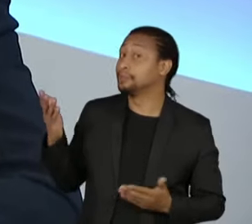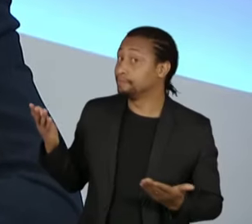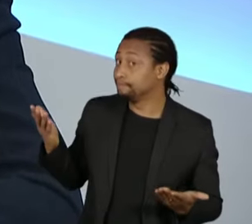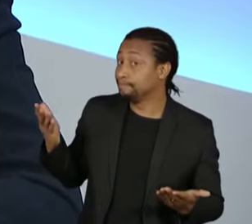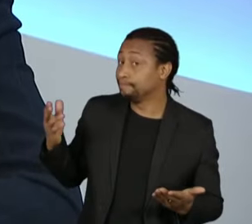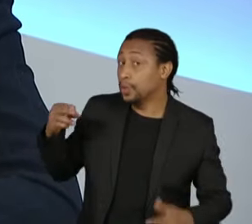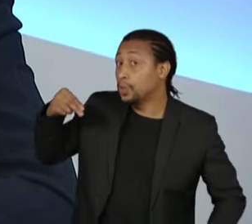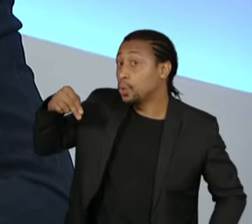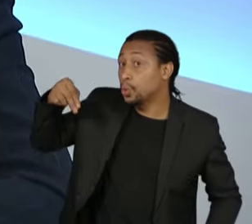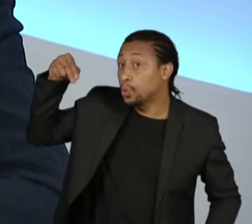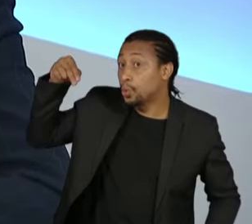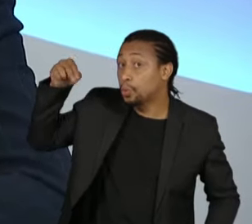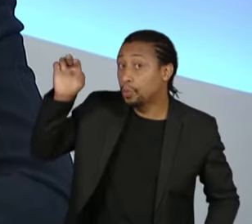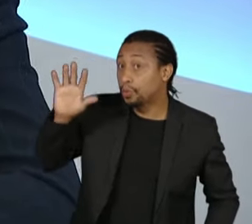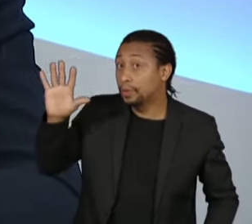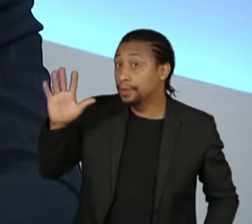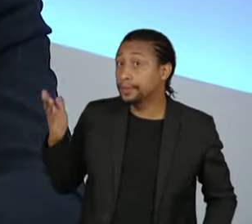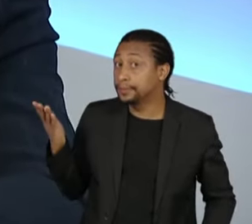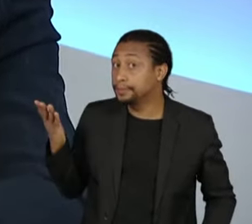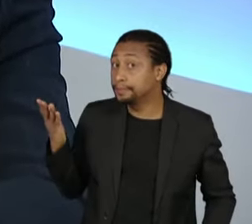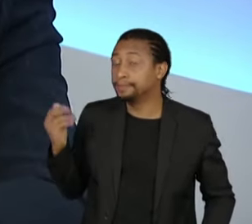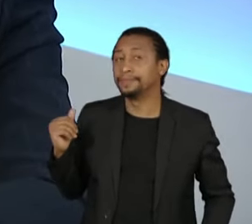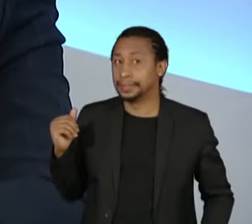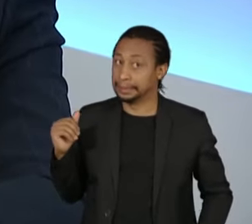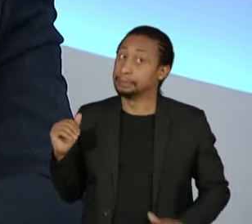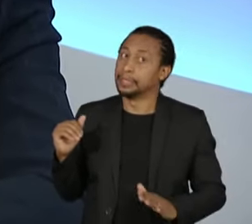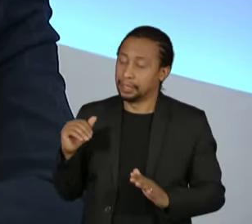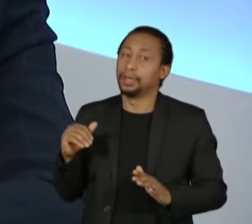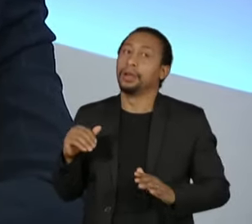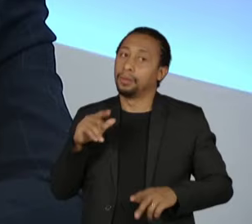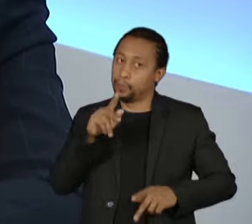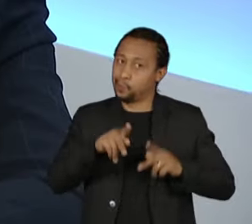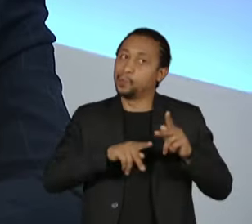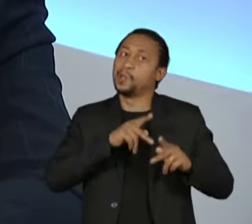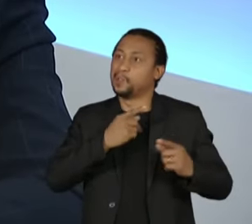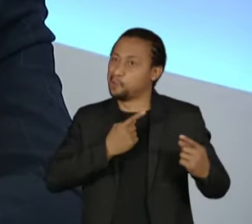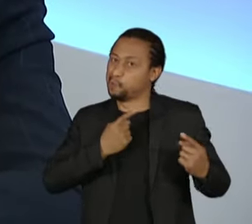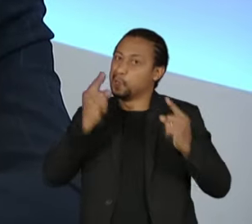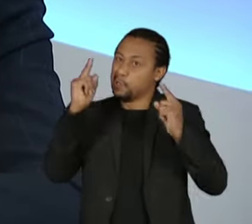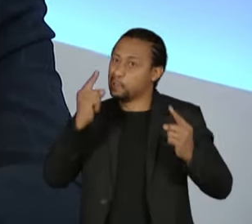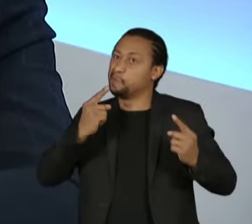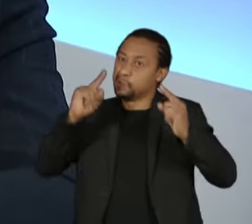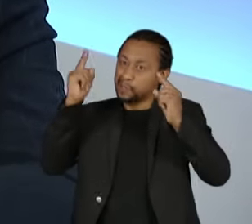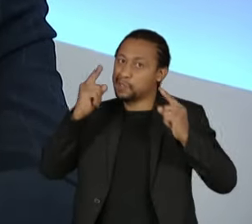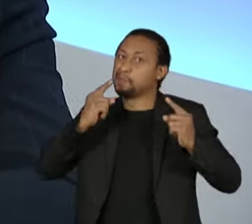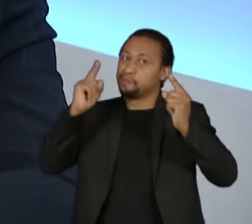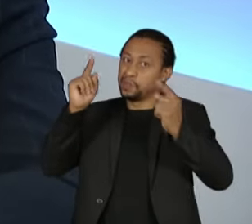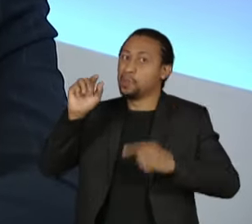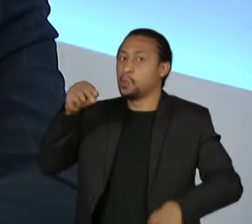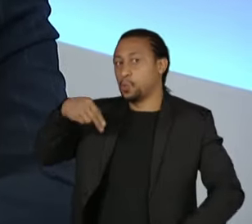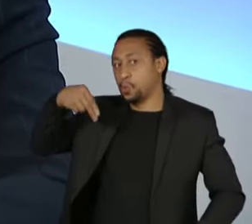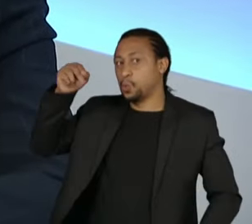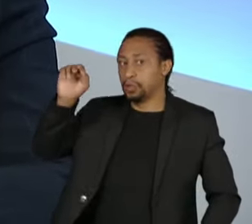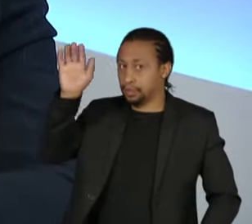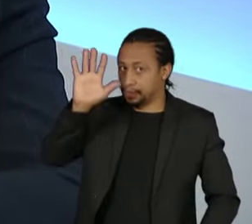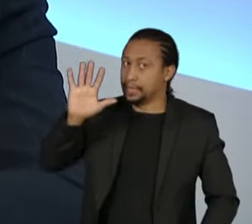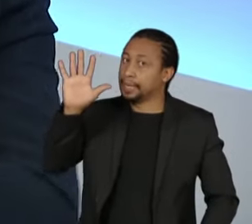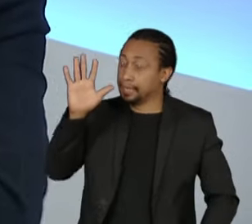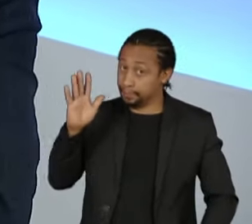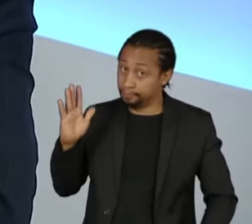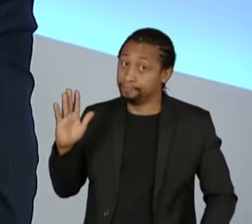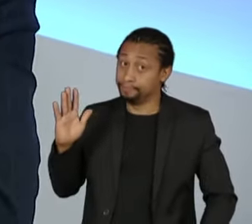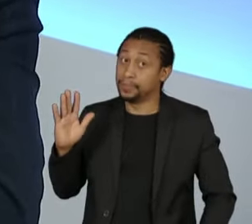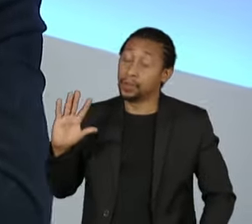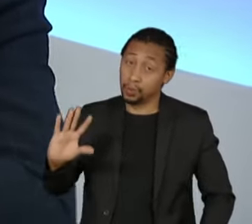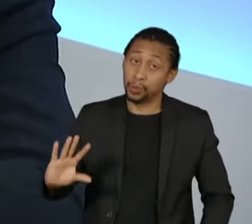até vale registrar que de alguma forma satanizado, diante da posição que vem adotando eleitoral ao longo